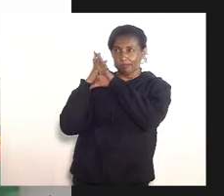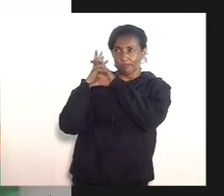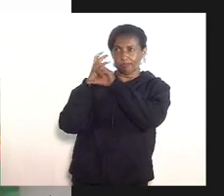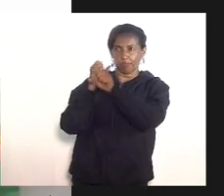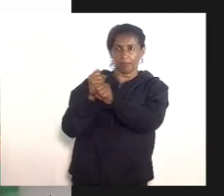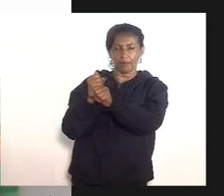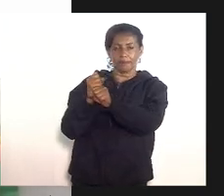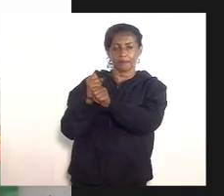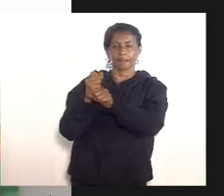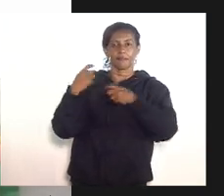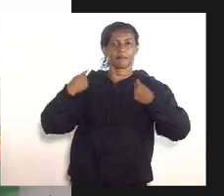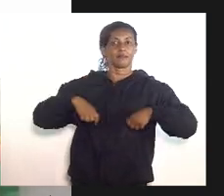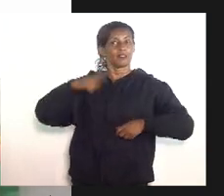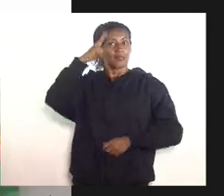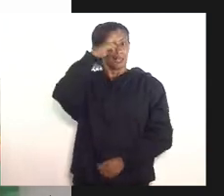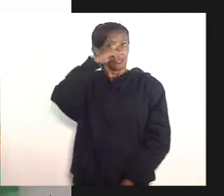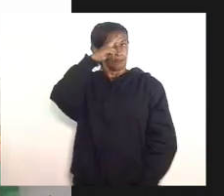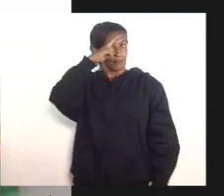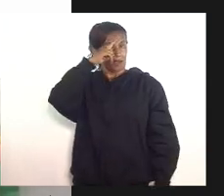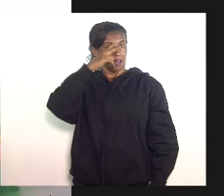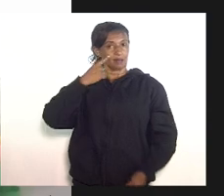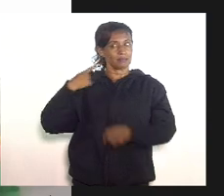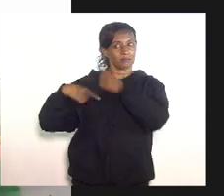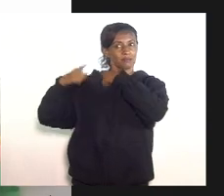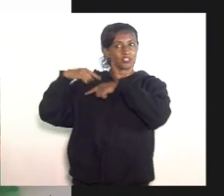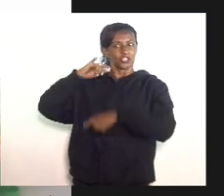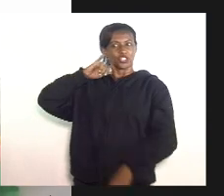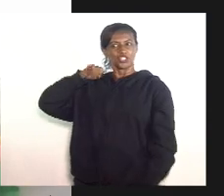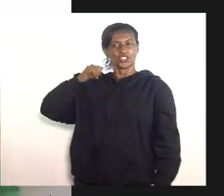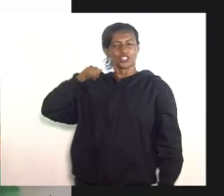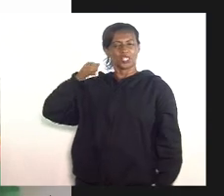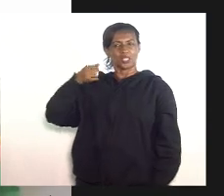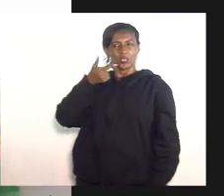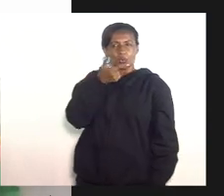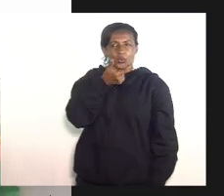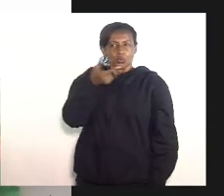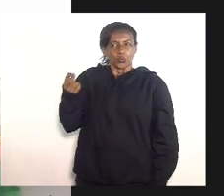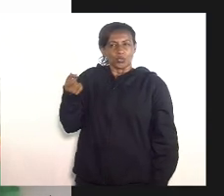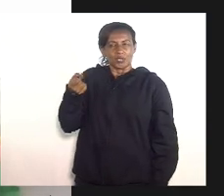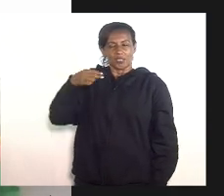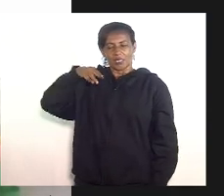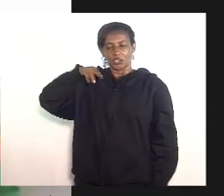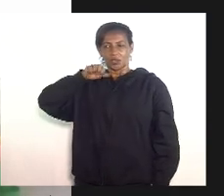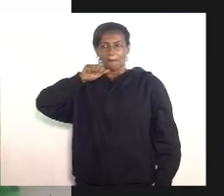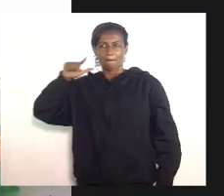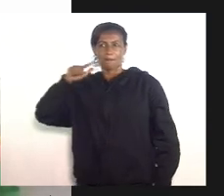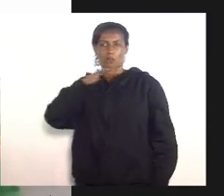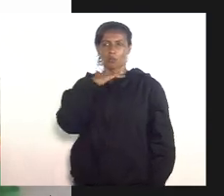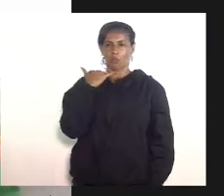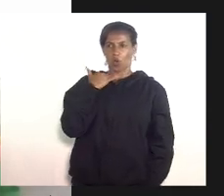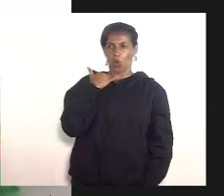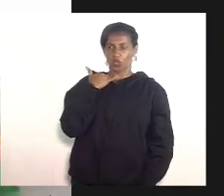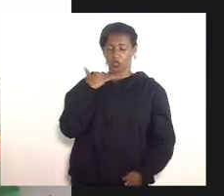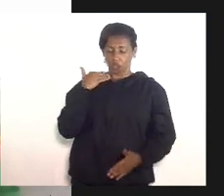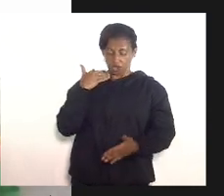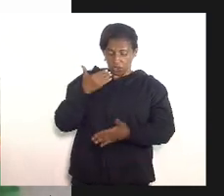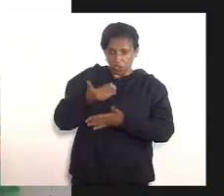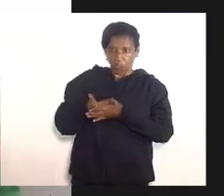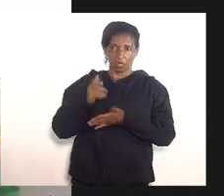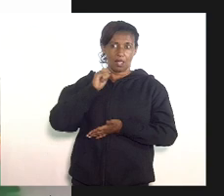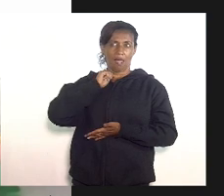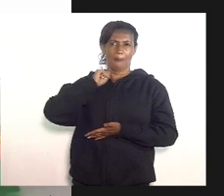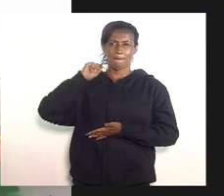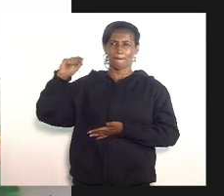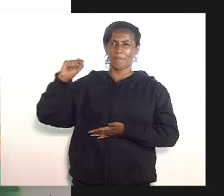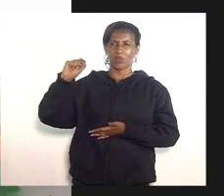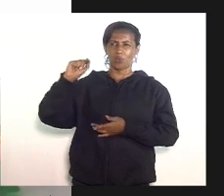janeiro tínhamos ali cerca de 200 mil mortes quando a gente chega em abril esse